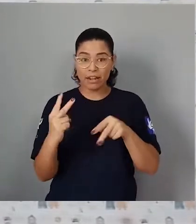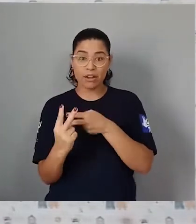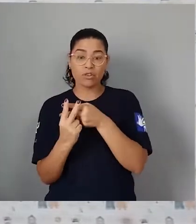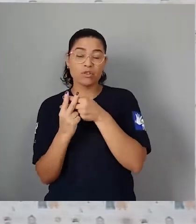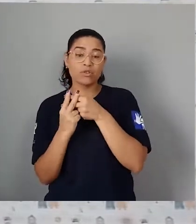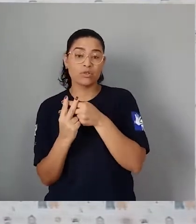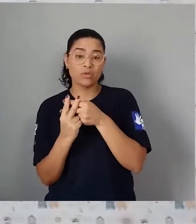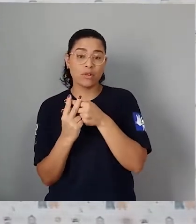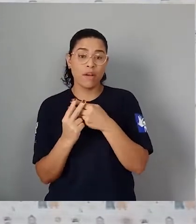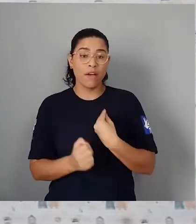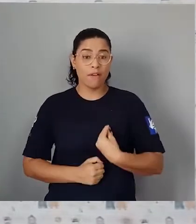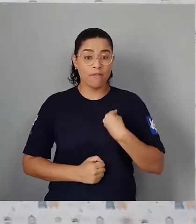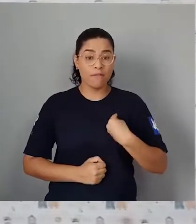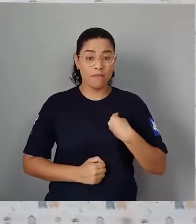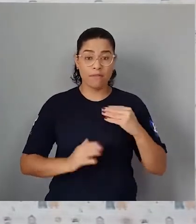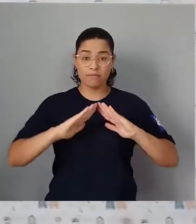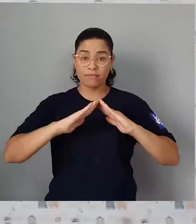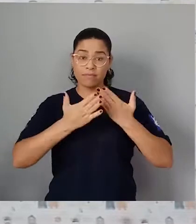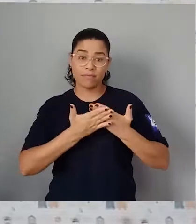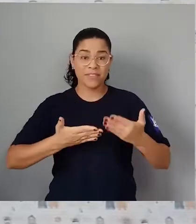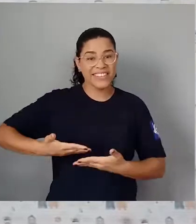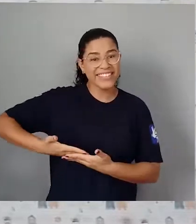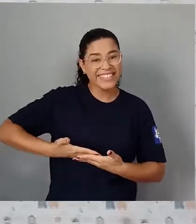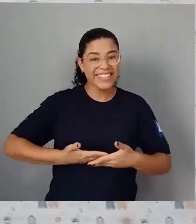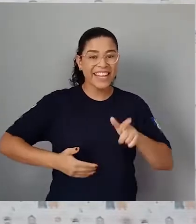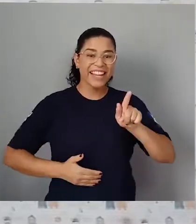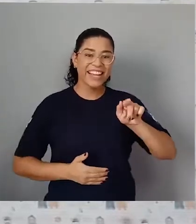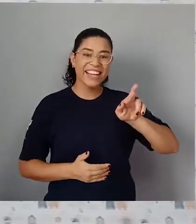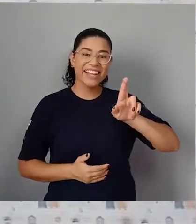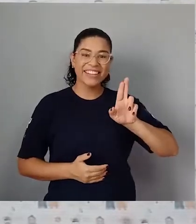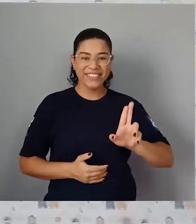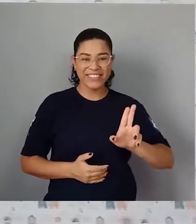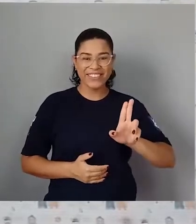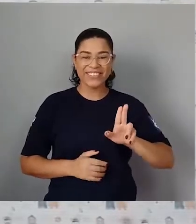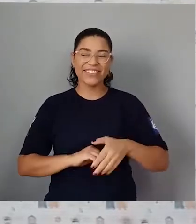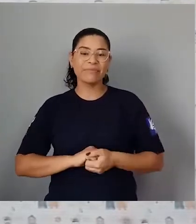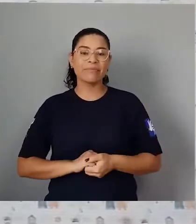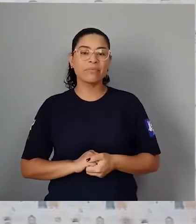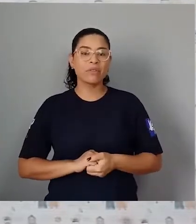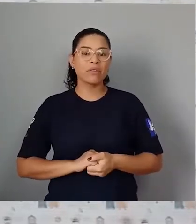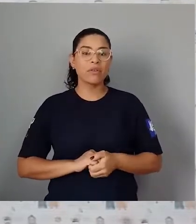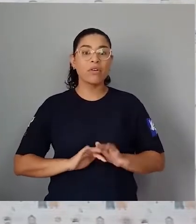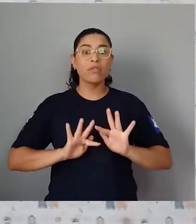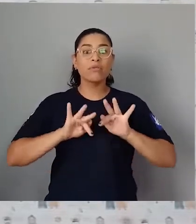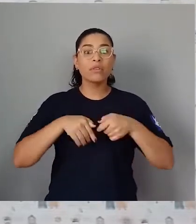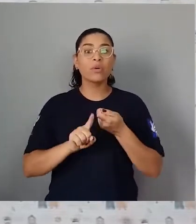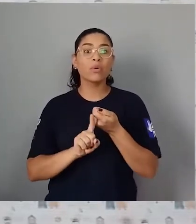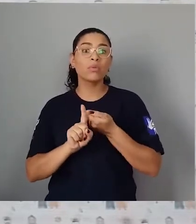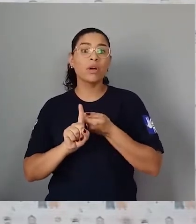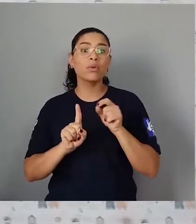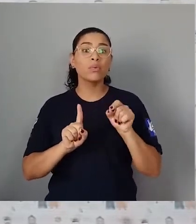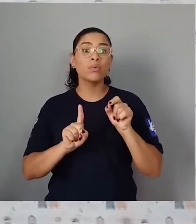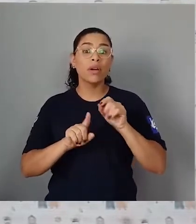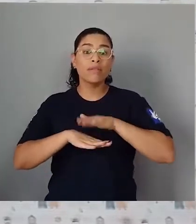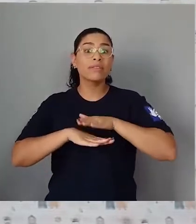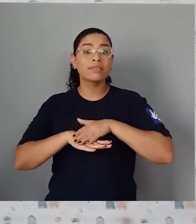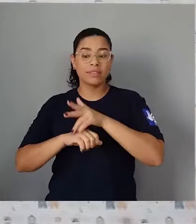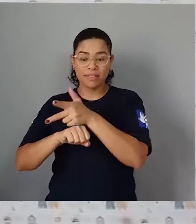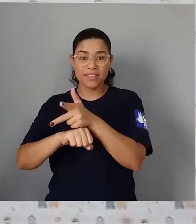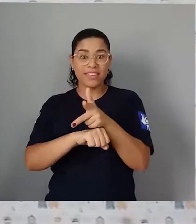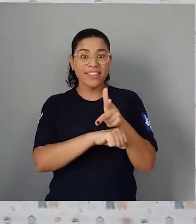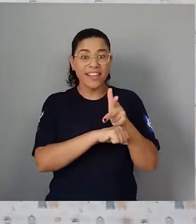hashtag vivências na creche gru. Isso mesmo, porque ao final desse mês, faremos uns vídeos